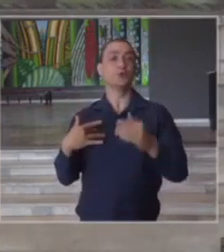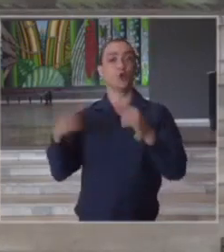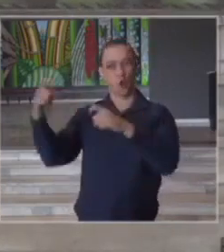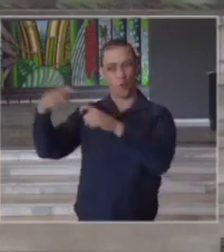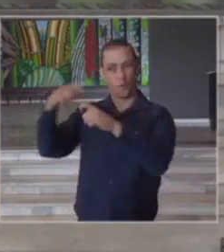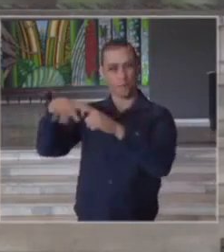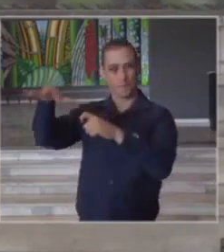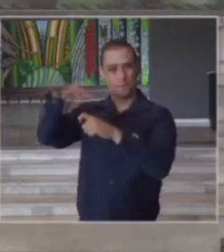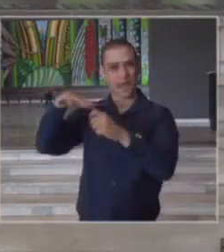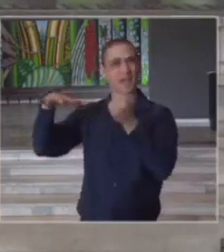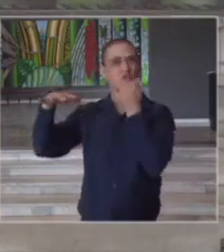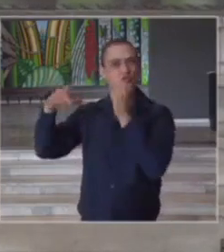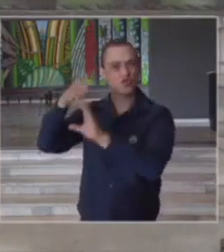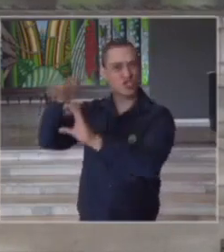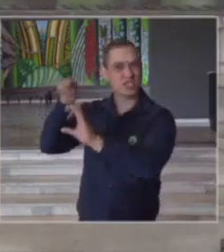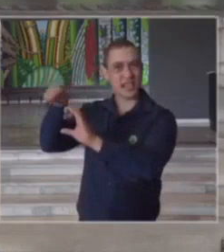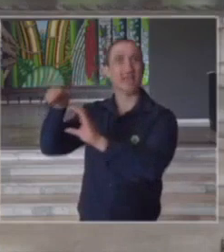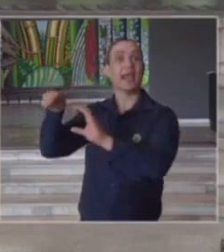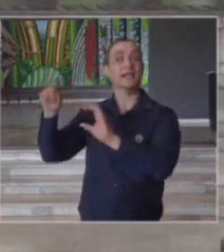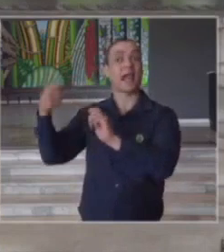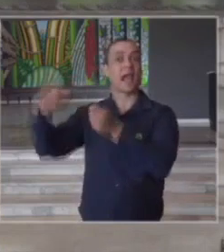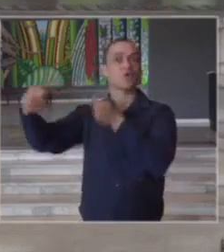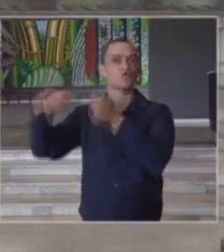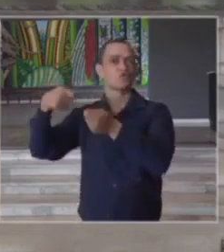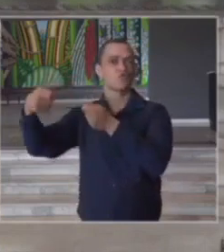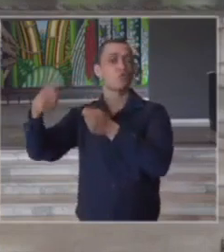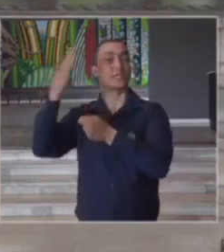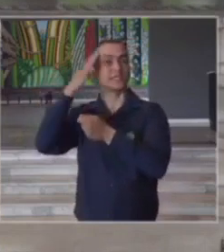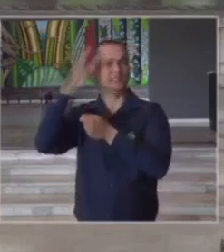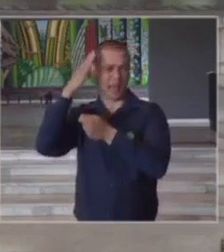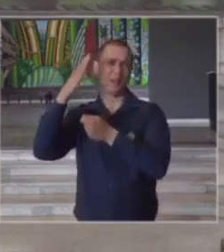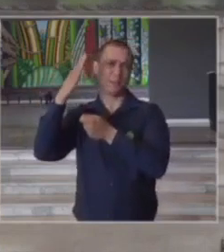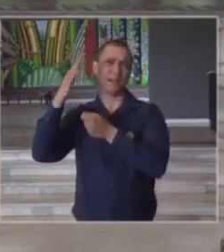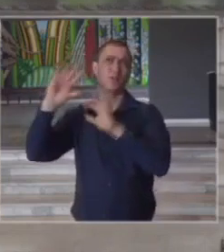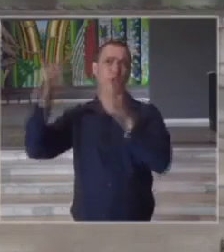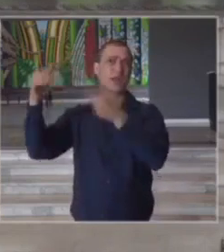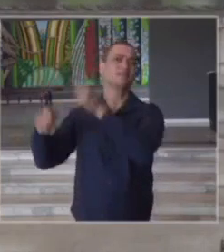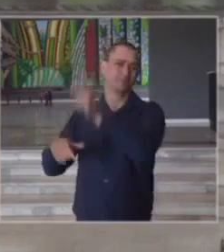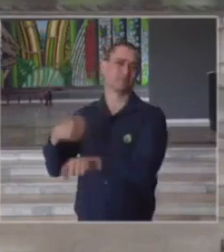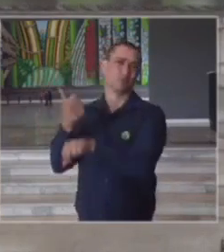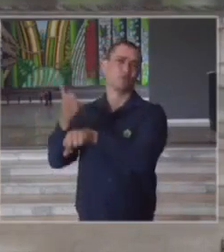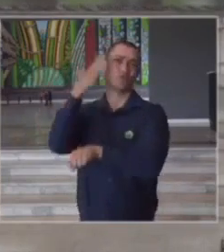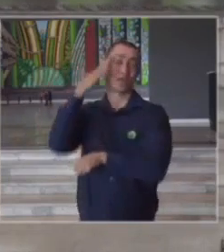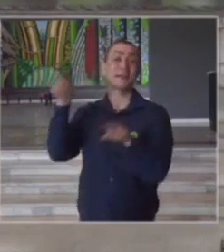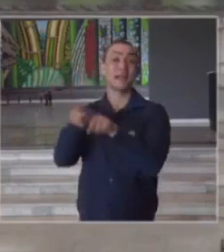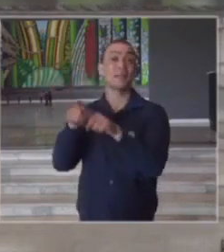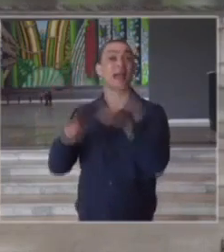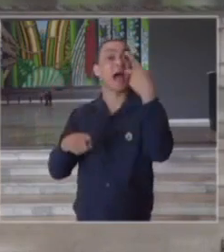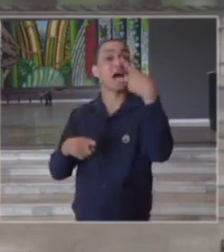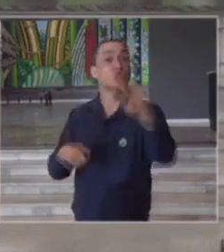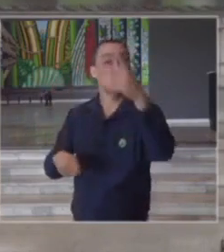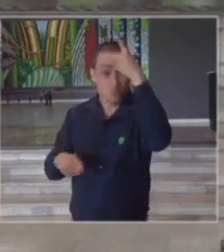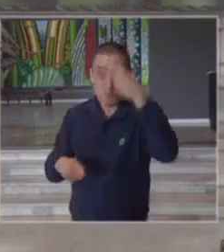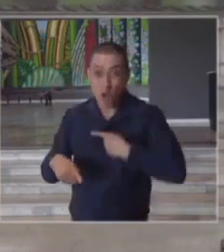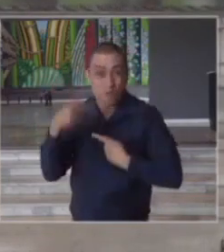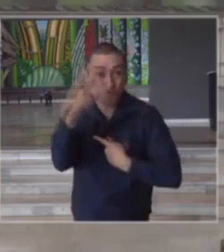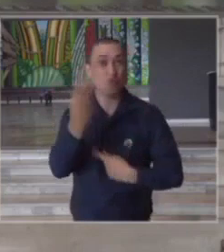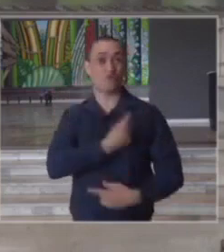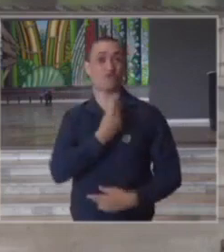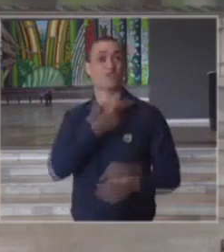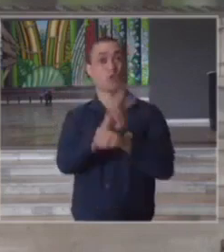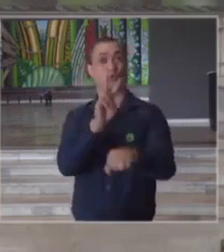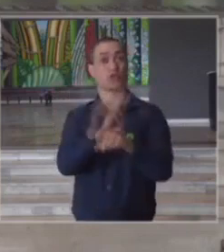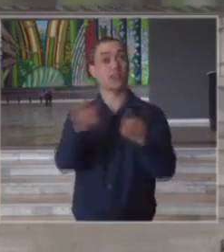medicina e a ciência que tem o controle e sabe aquilo que está falando mas para protegerem as suas próprias vidas